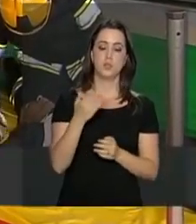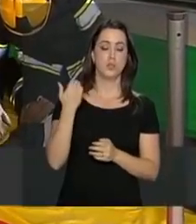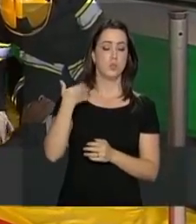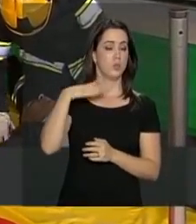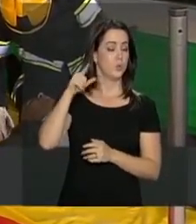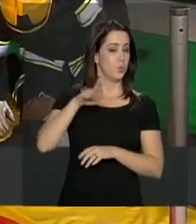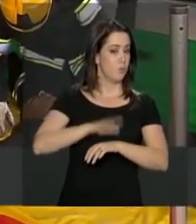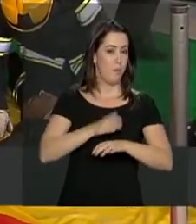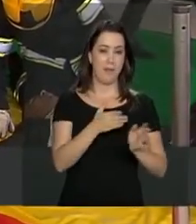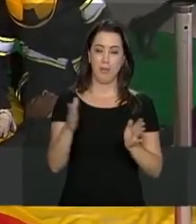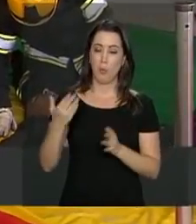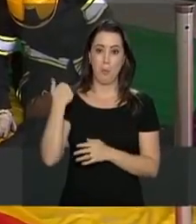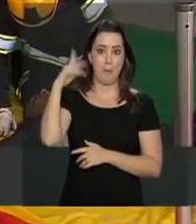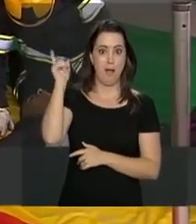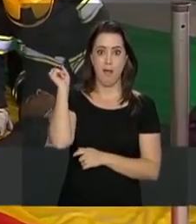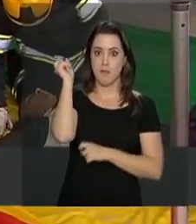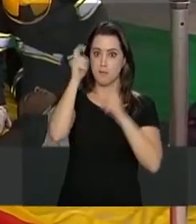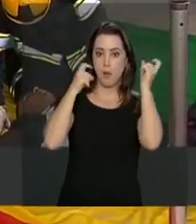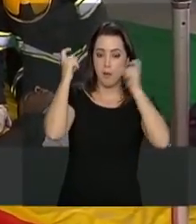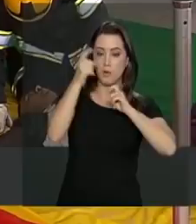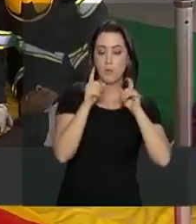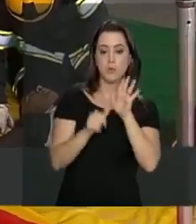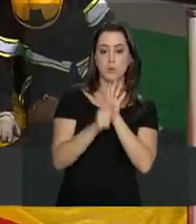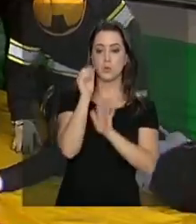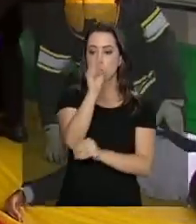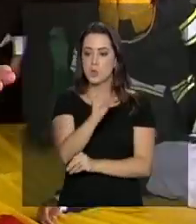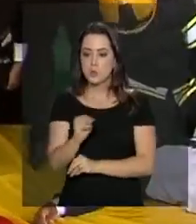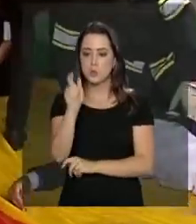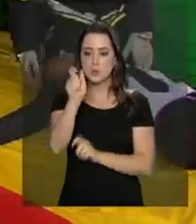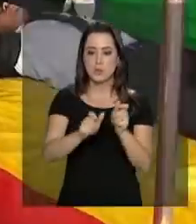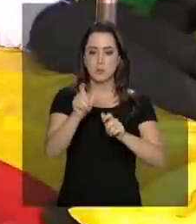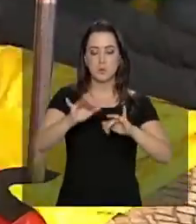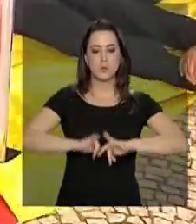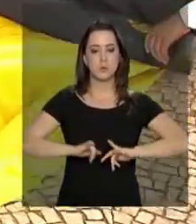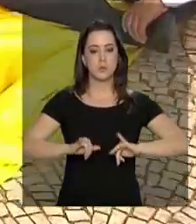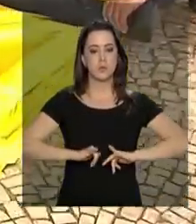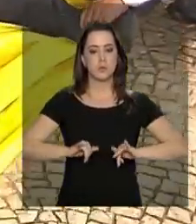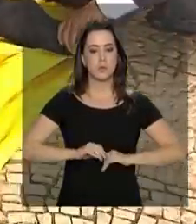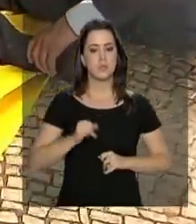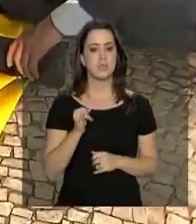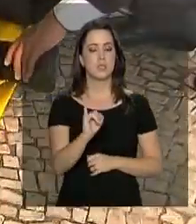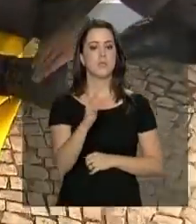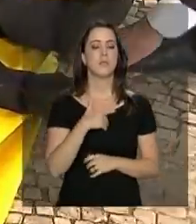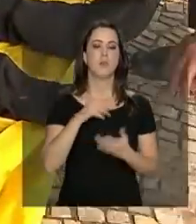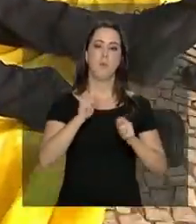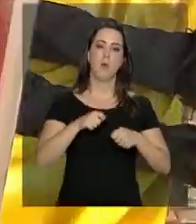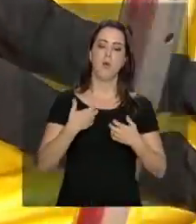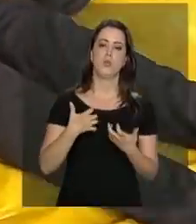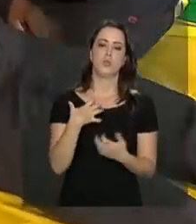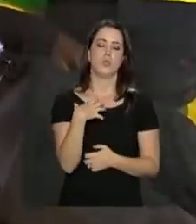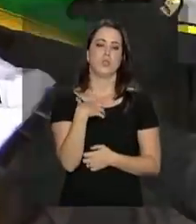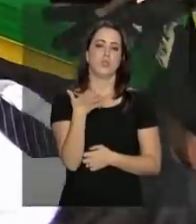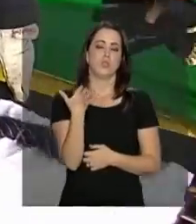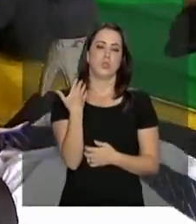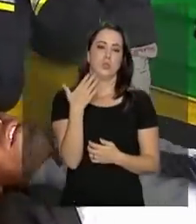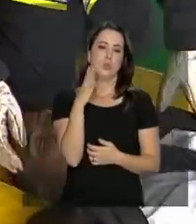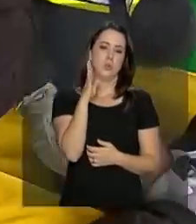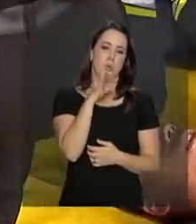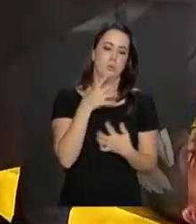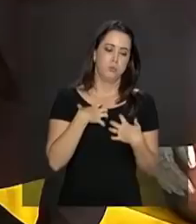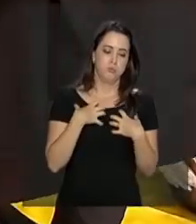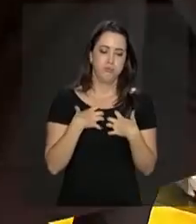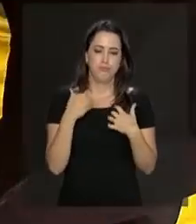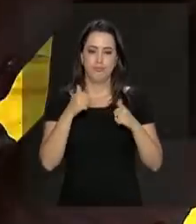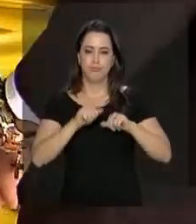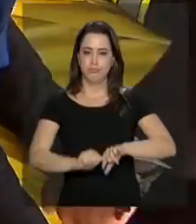mais críticos da simulação, os primeiros atendimentos a uma vítima que supostamente estaria passando mal durante o evento. Tudo é